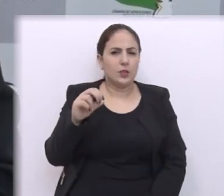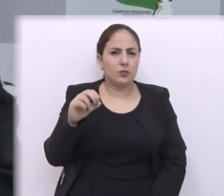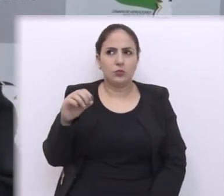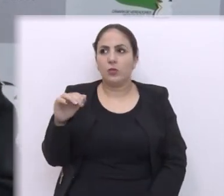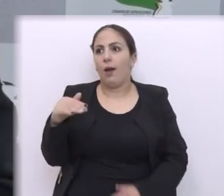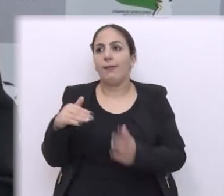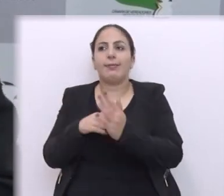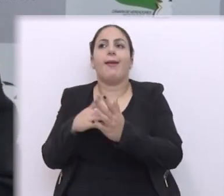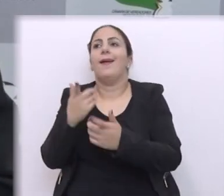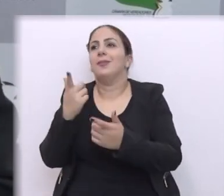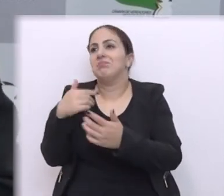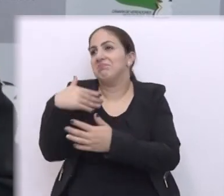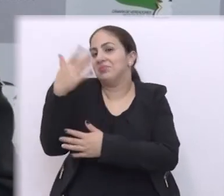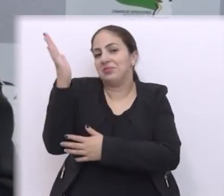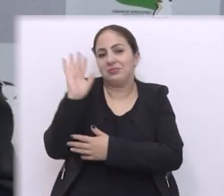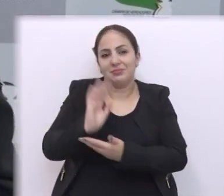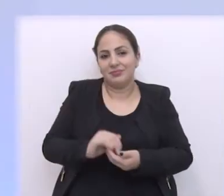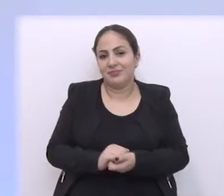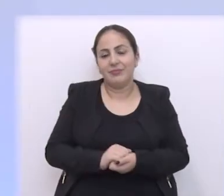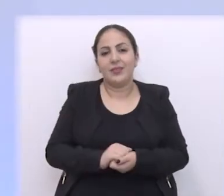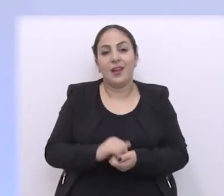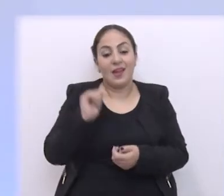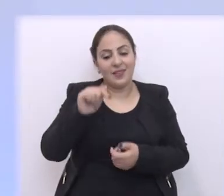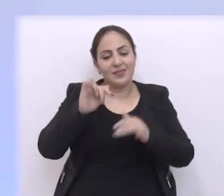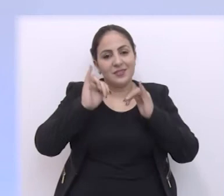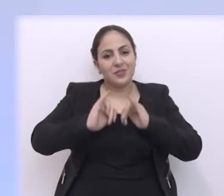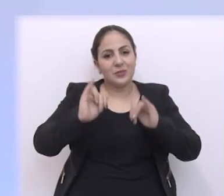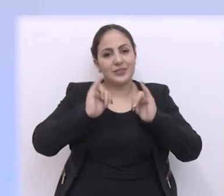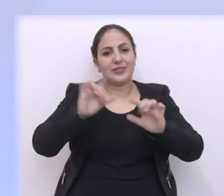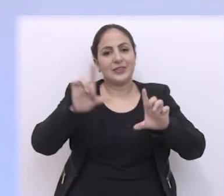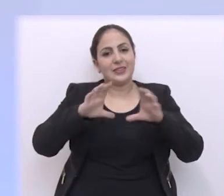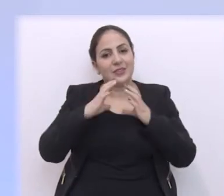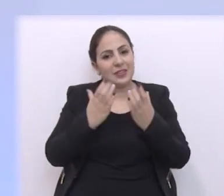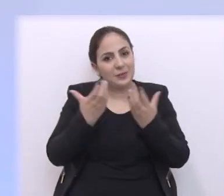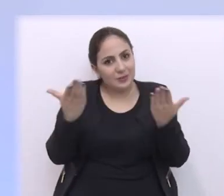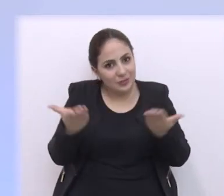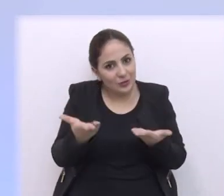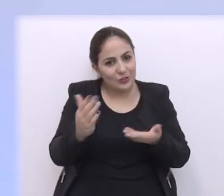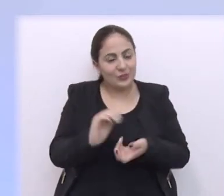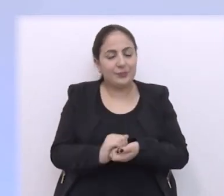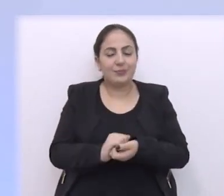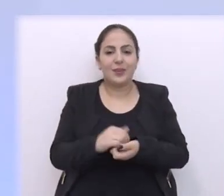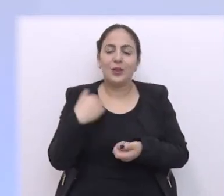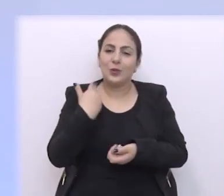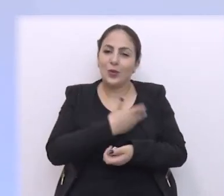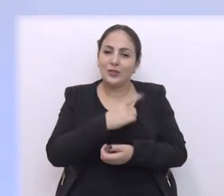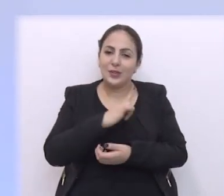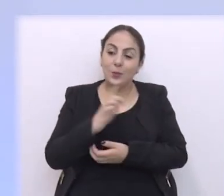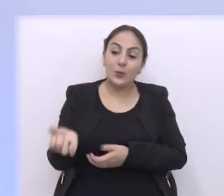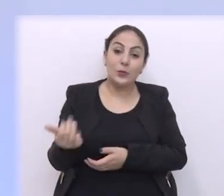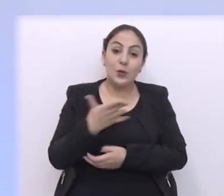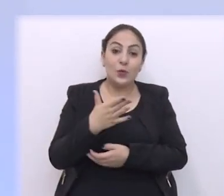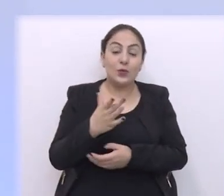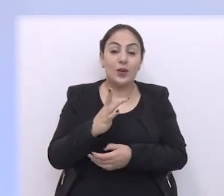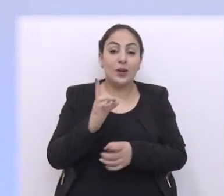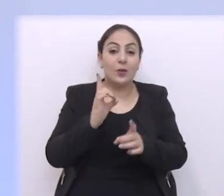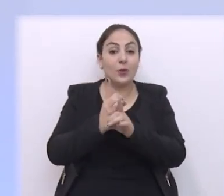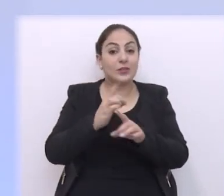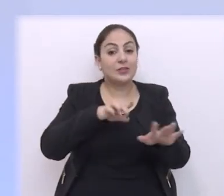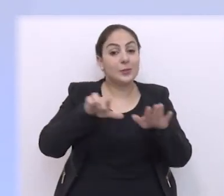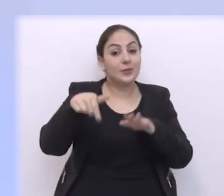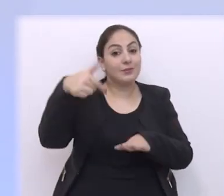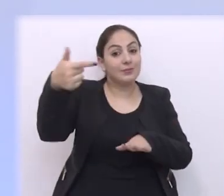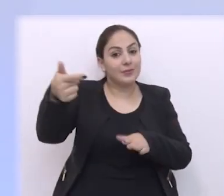quando tiver vontade de jogar e estas foram as informações do Jornal da Câmara de hoje nós temos um novo